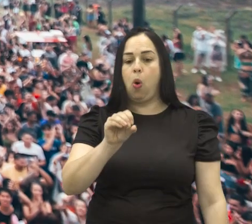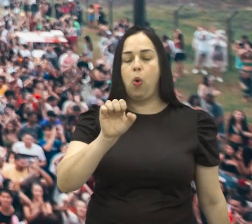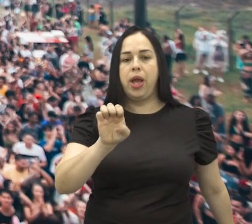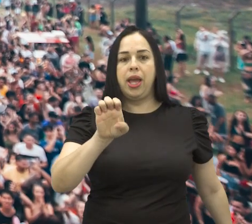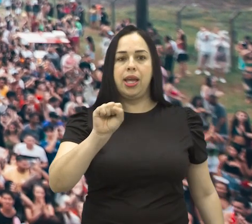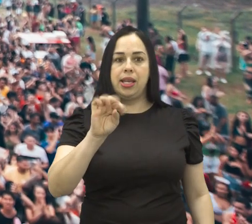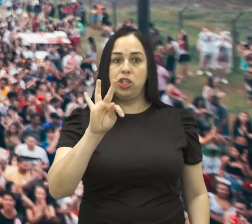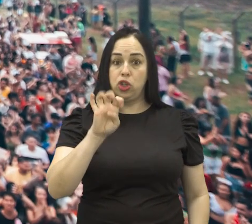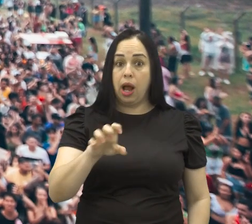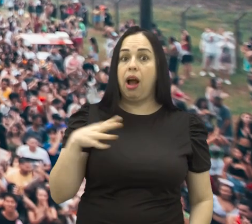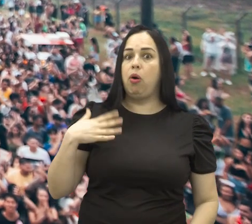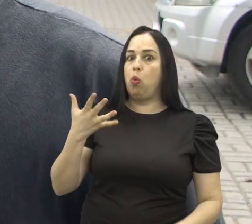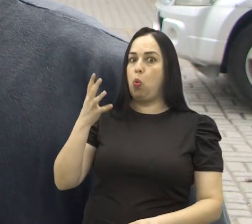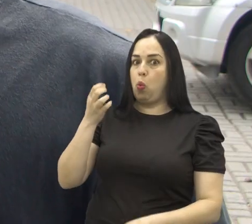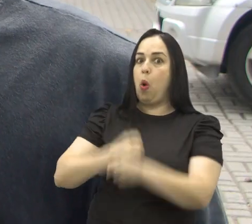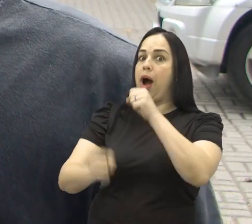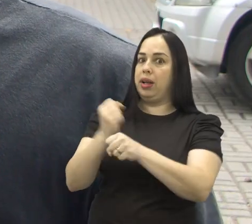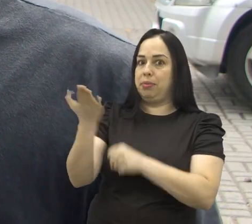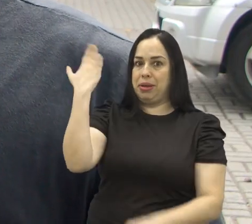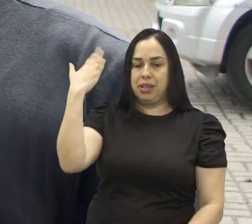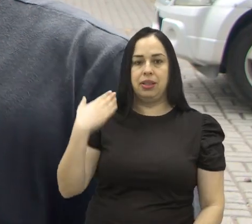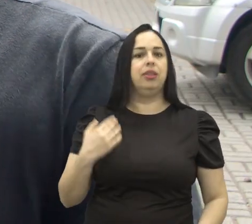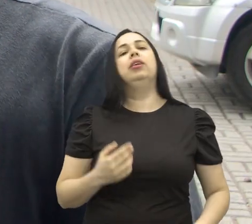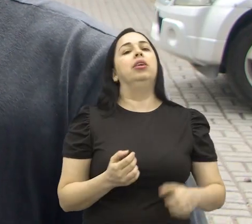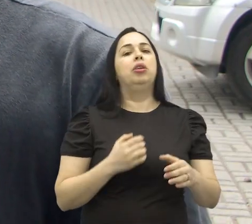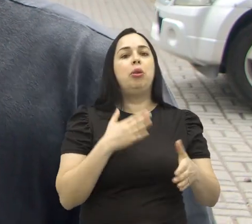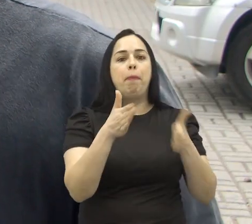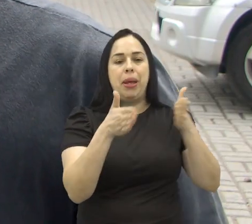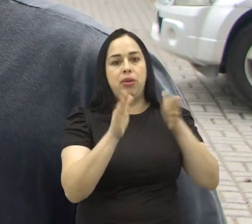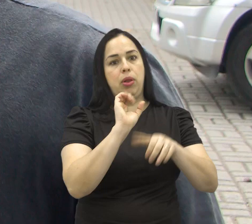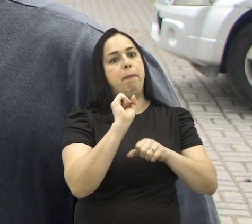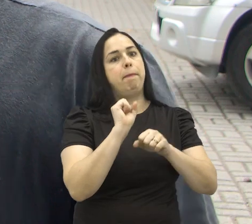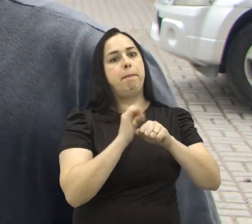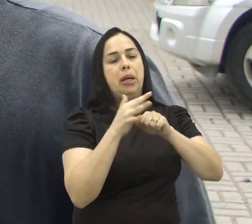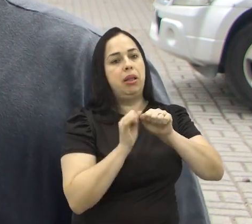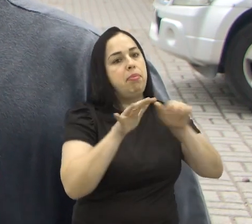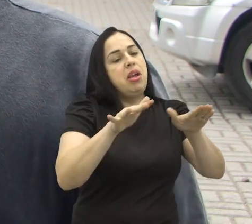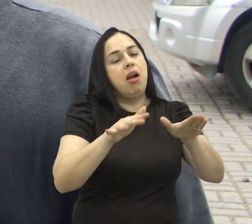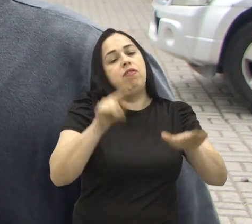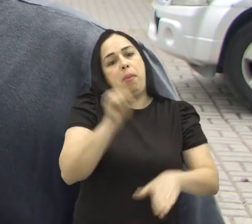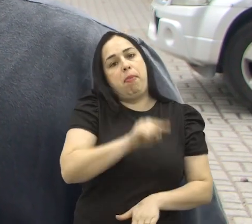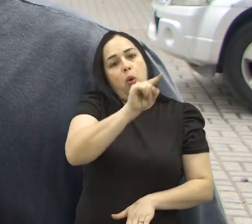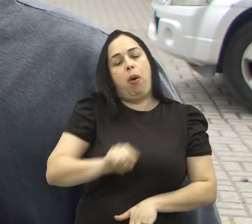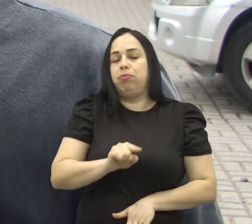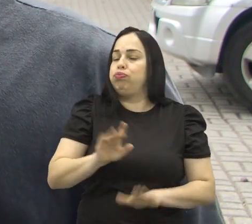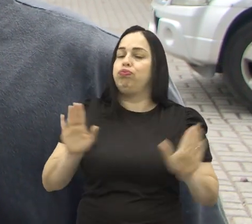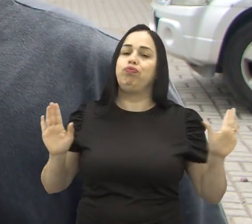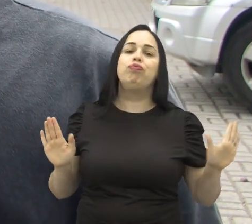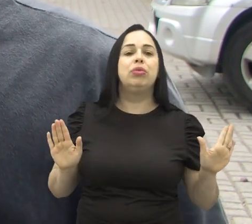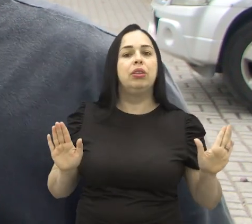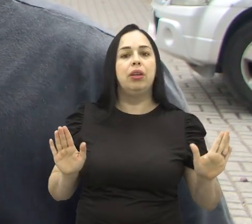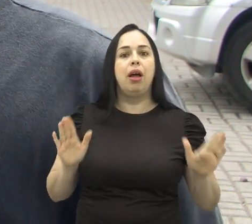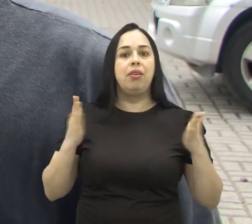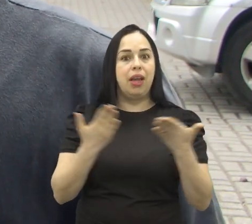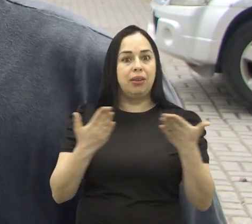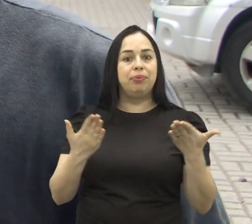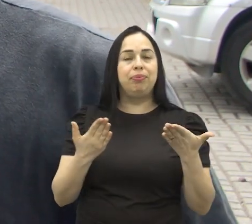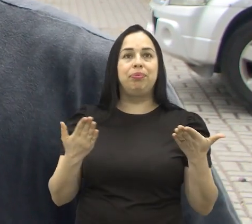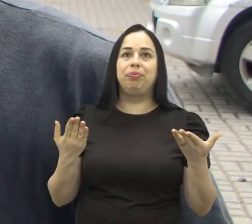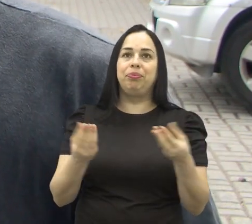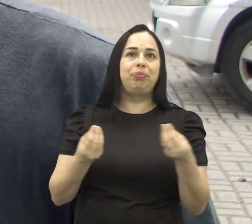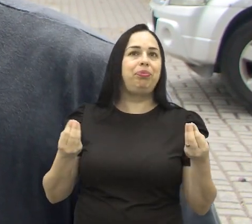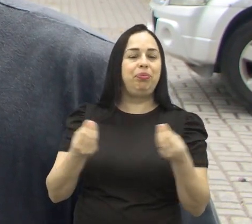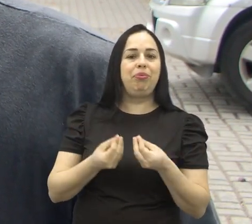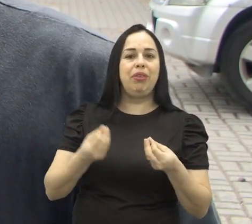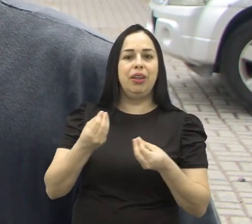recebeu a festa no ano passado. Em 2020, entrou para a pandemia, a gente não pôde estar fazendo. E aí, a nossa última edição, que